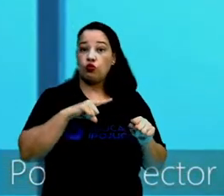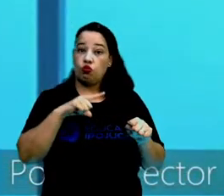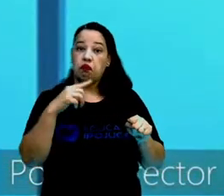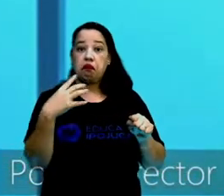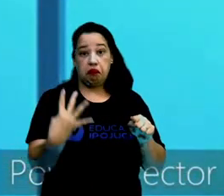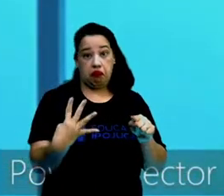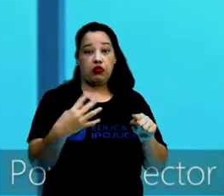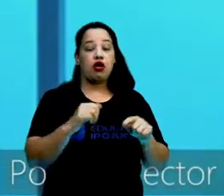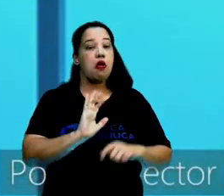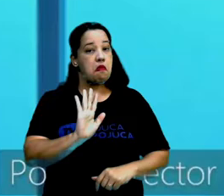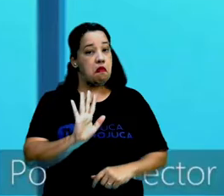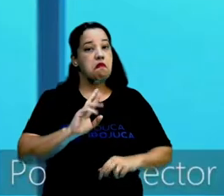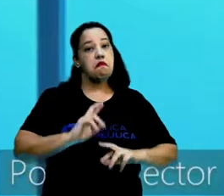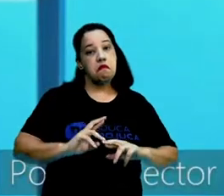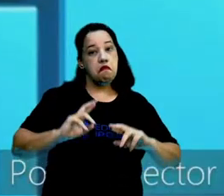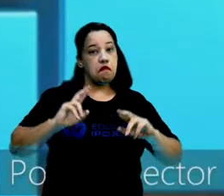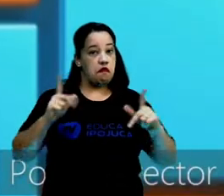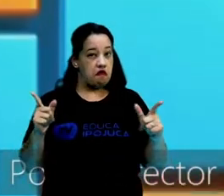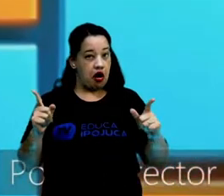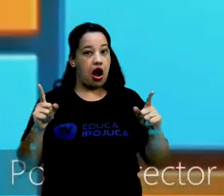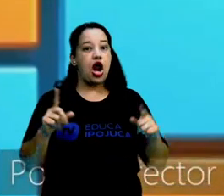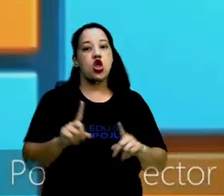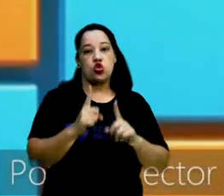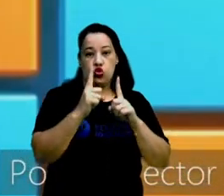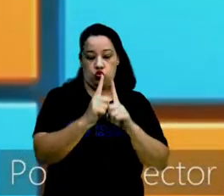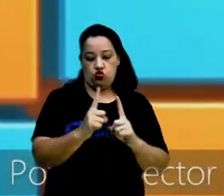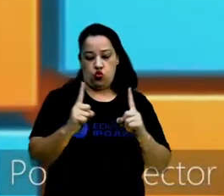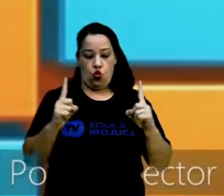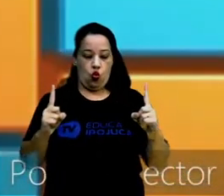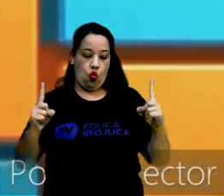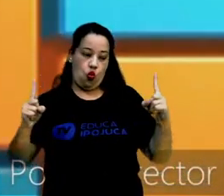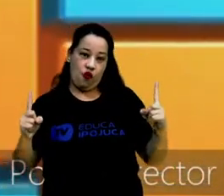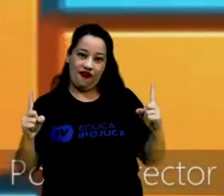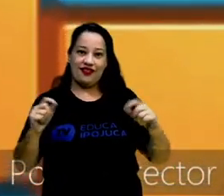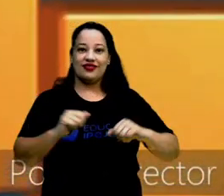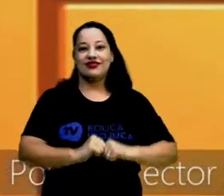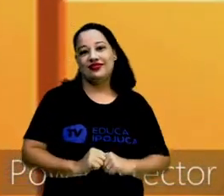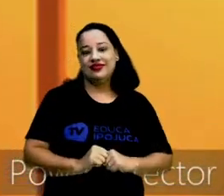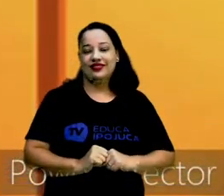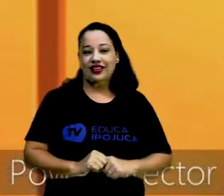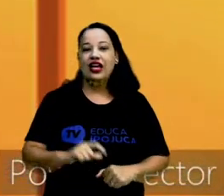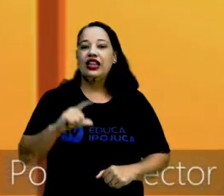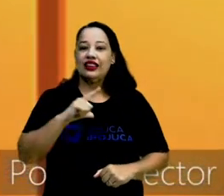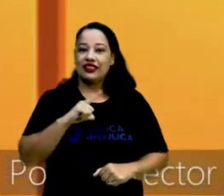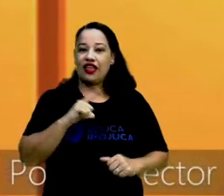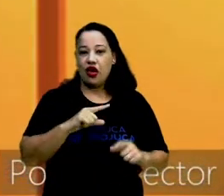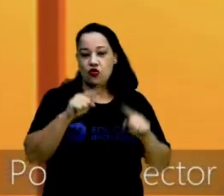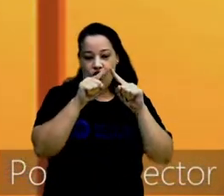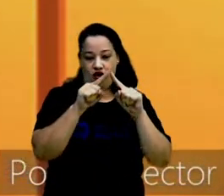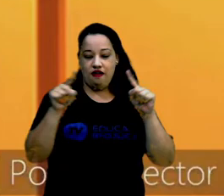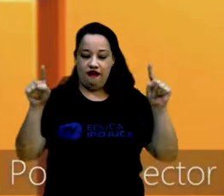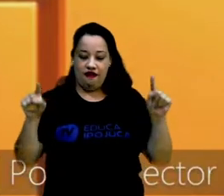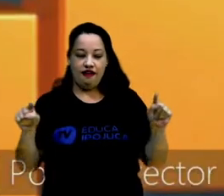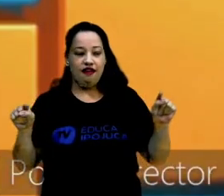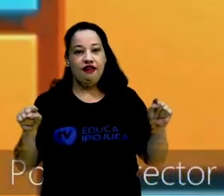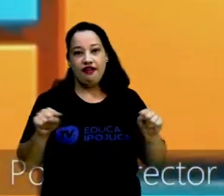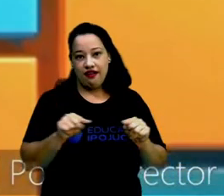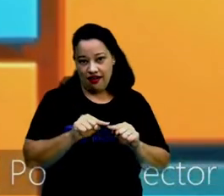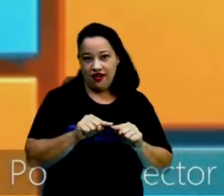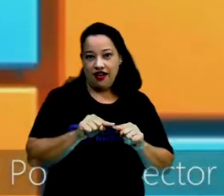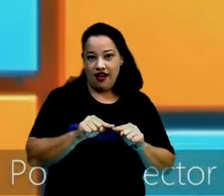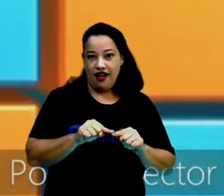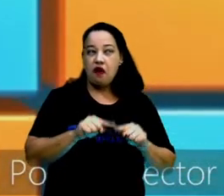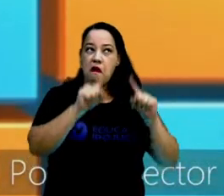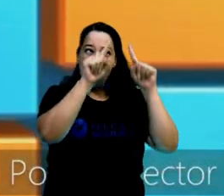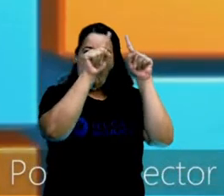quadrado, pois dois são esticados. Eu sou o retângulo, também com quatro lados, diferente do